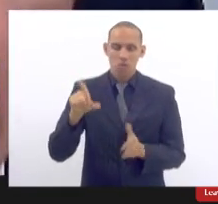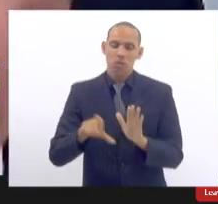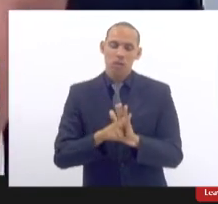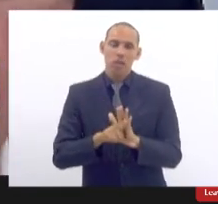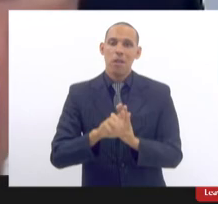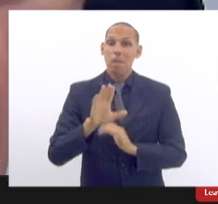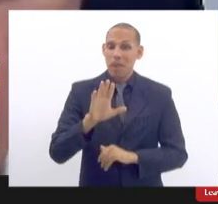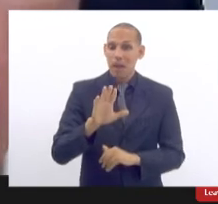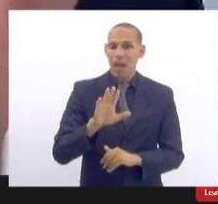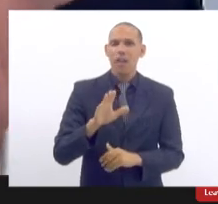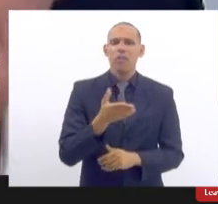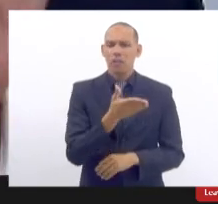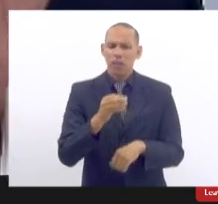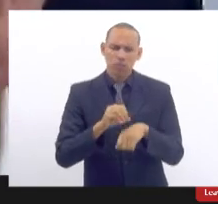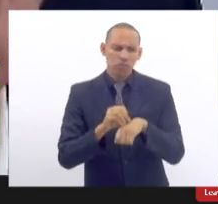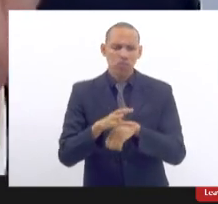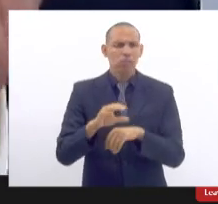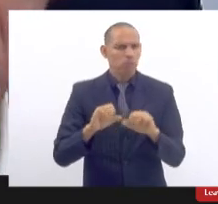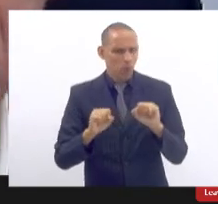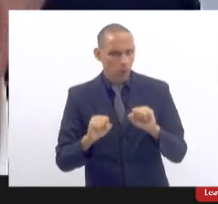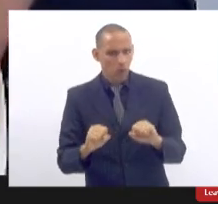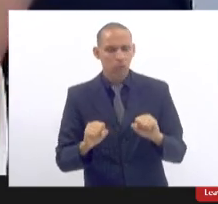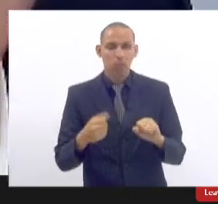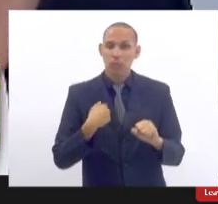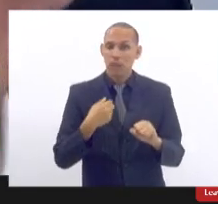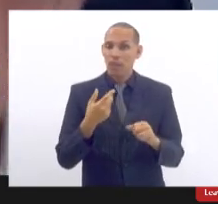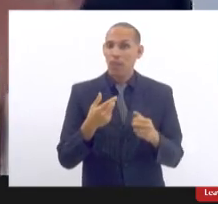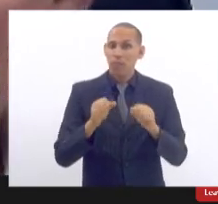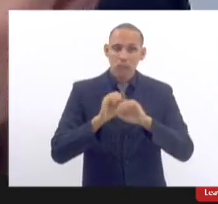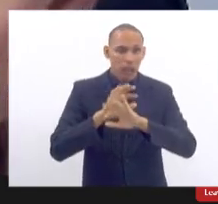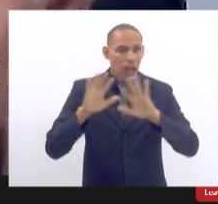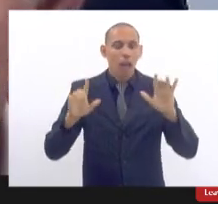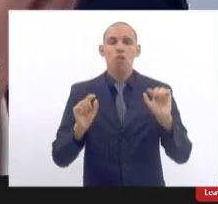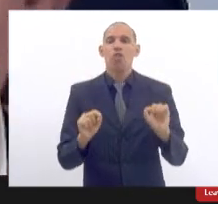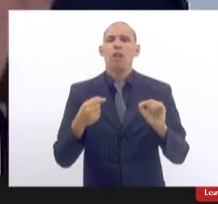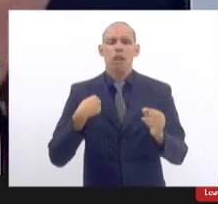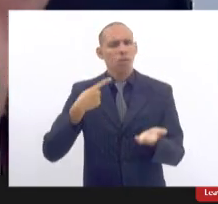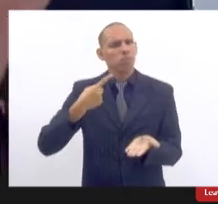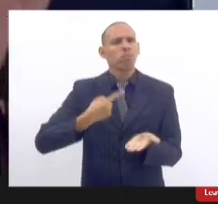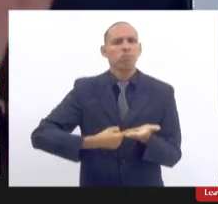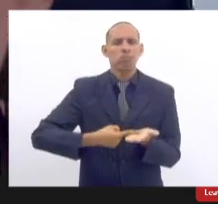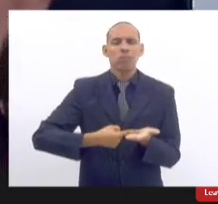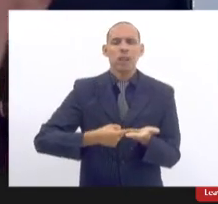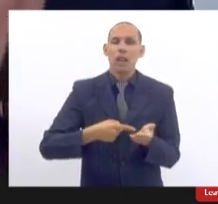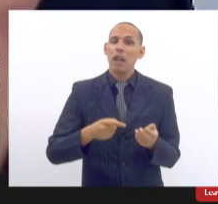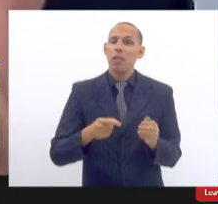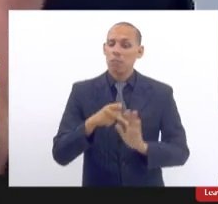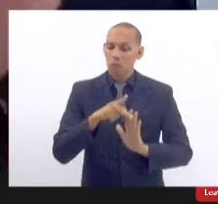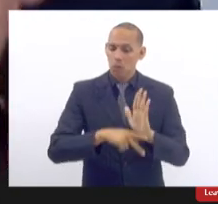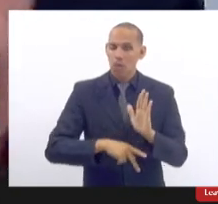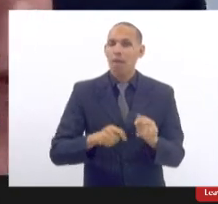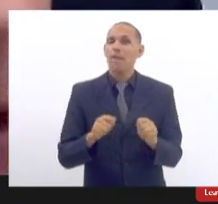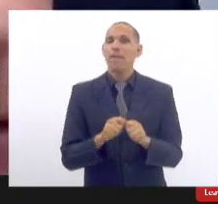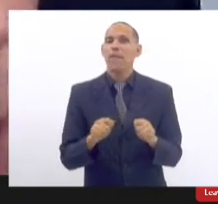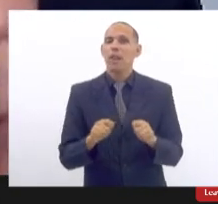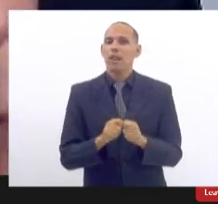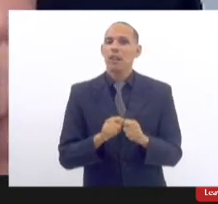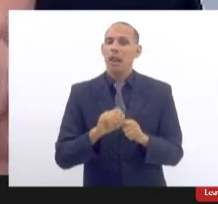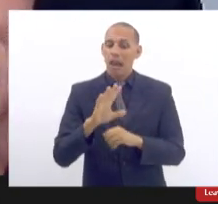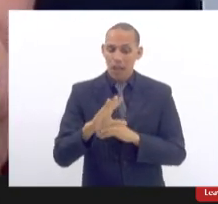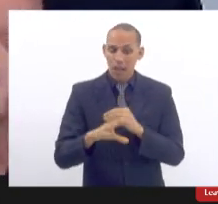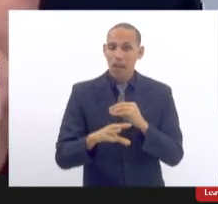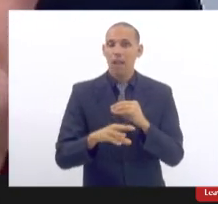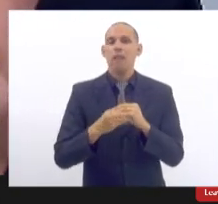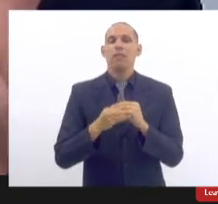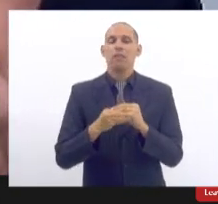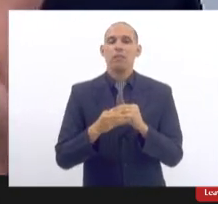entenderem e sugerirem eu quero deixar bem claro que desde já me comprometo a fazer um projeto acrescentando